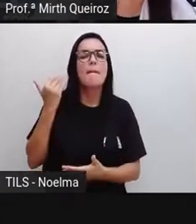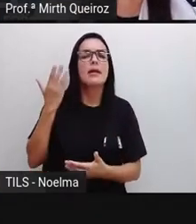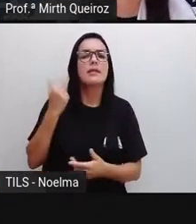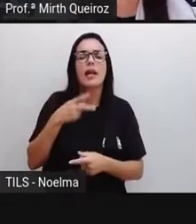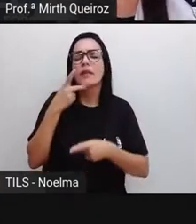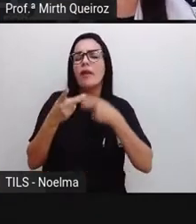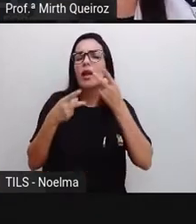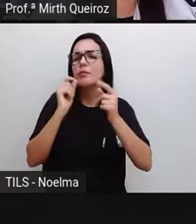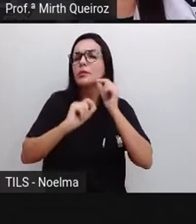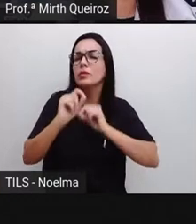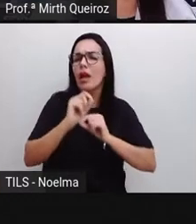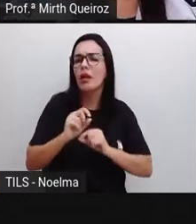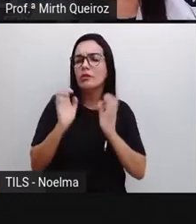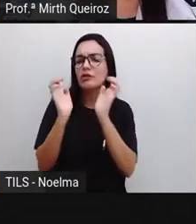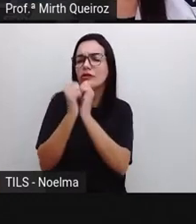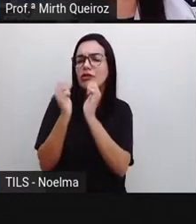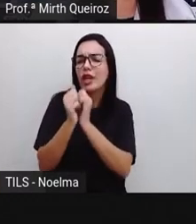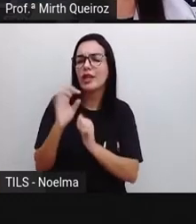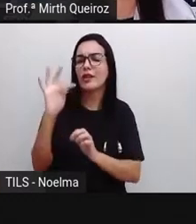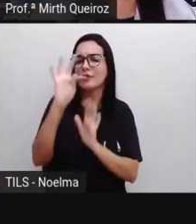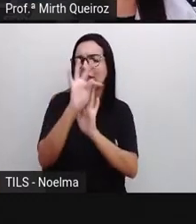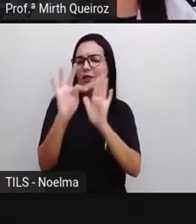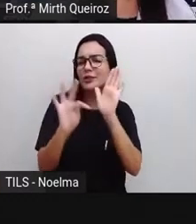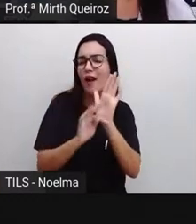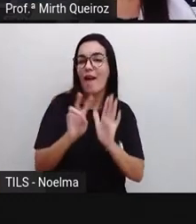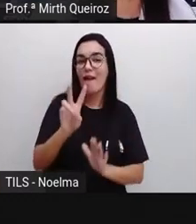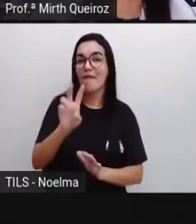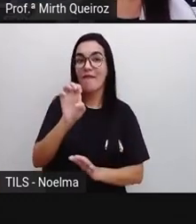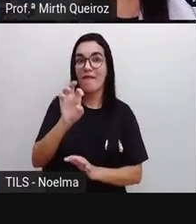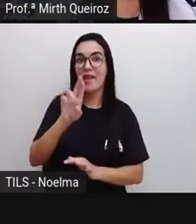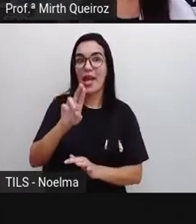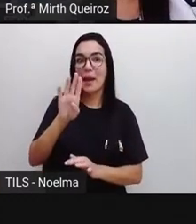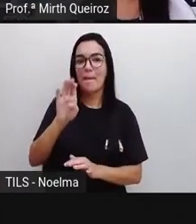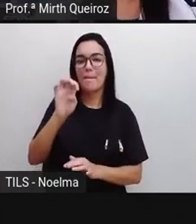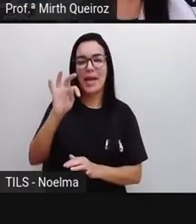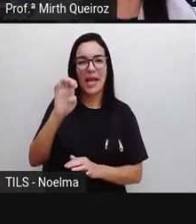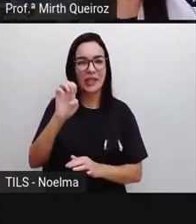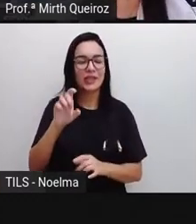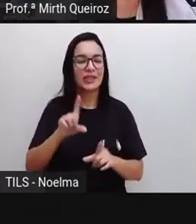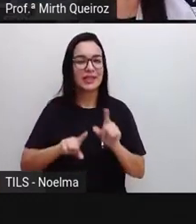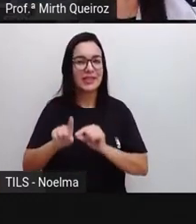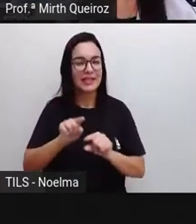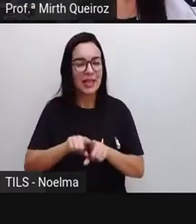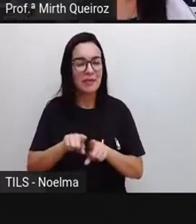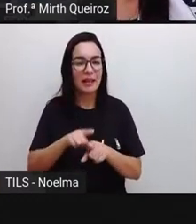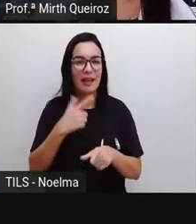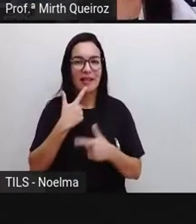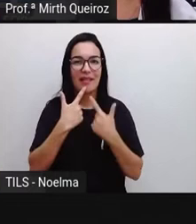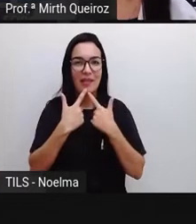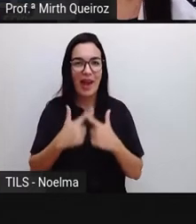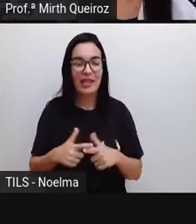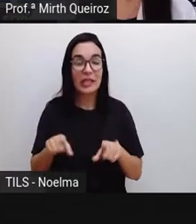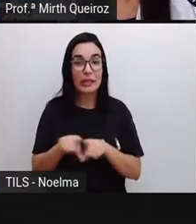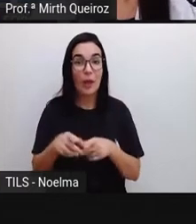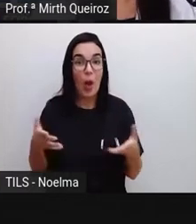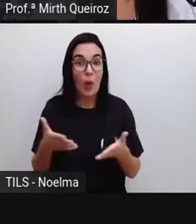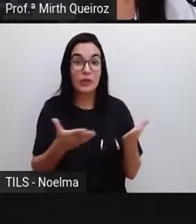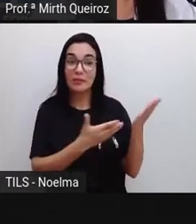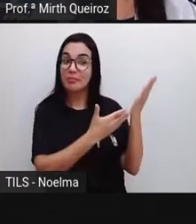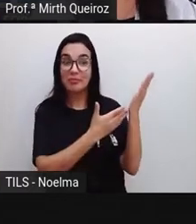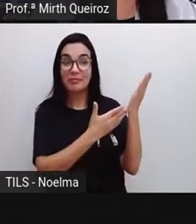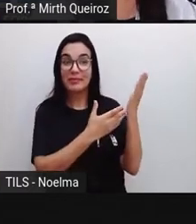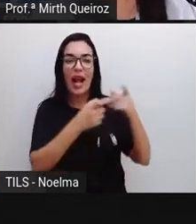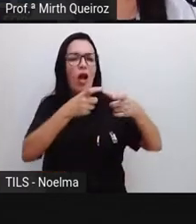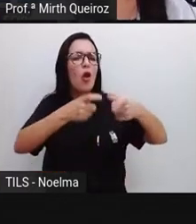sobre o gênero textual verbetes, na nossa aula passada de linguagem. E hoje a gente vai falar sobre o